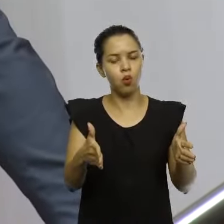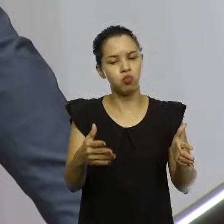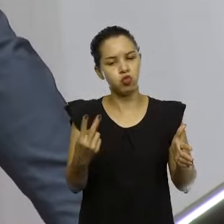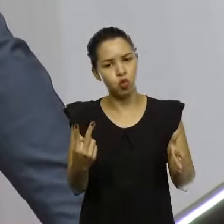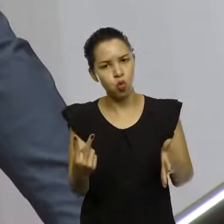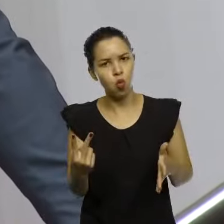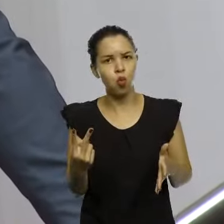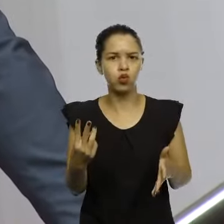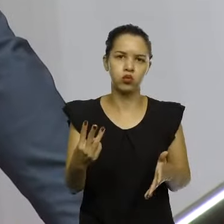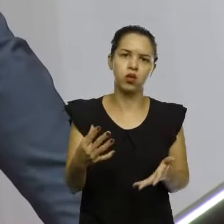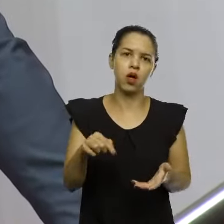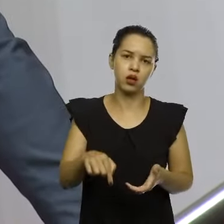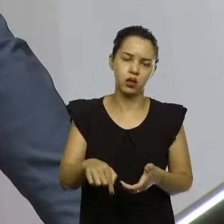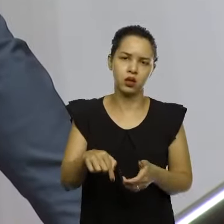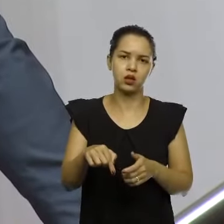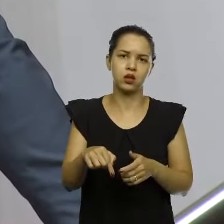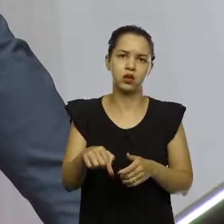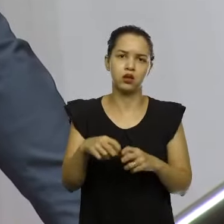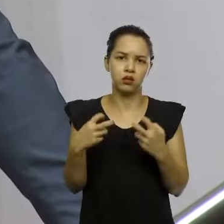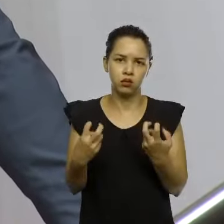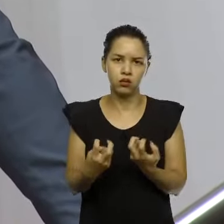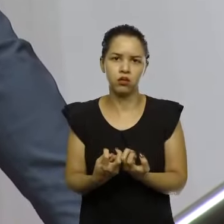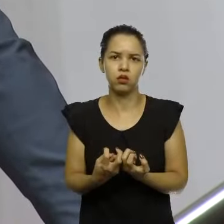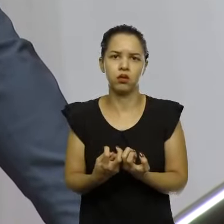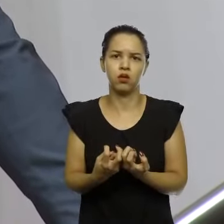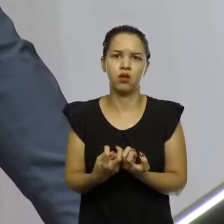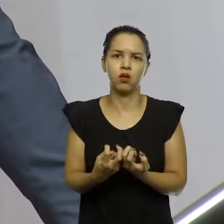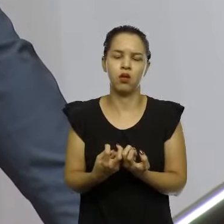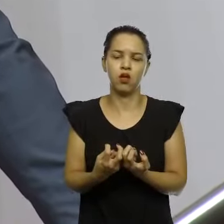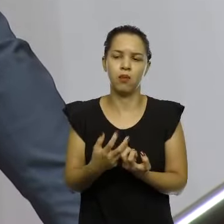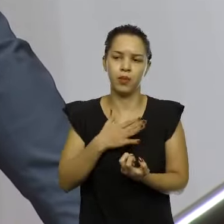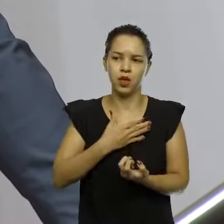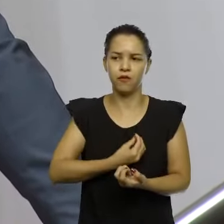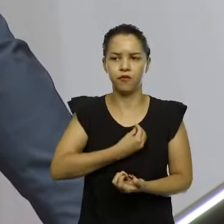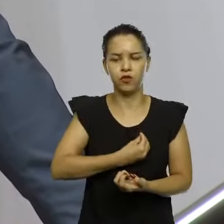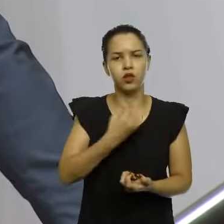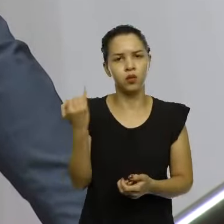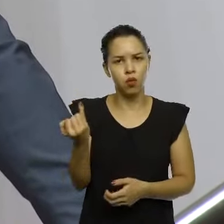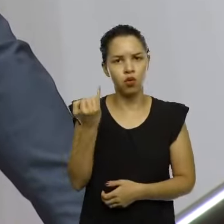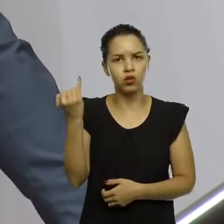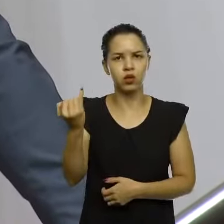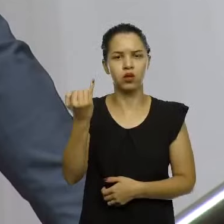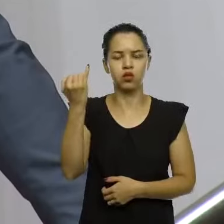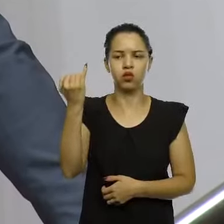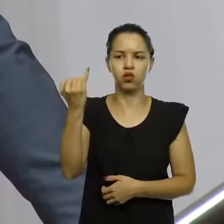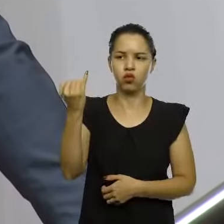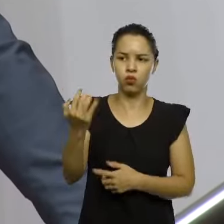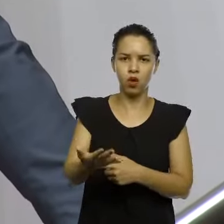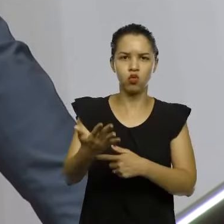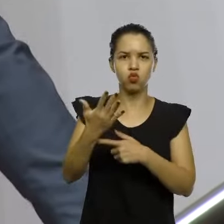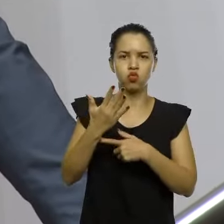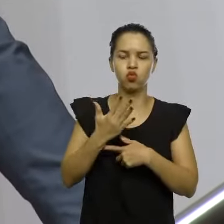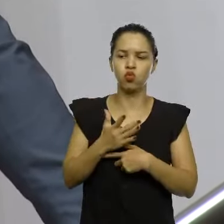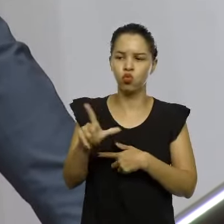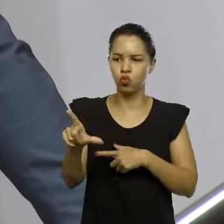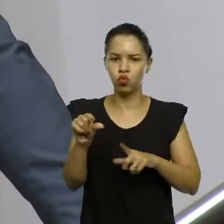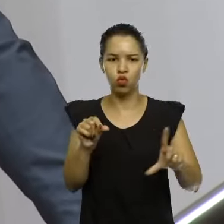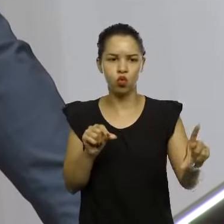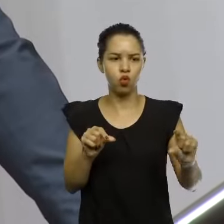que serviram para nortear aquelas pessoas ali que vão fazer parte desse caminho político que todo mundo quer seguir.